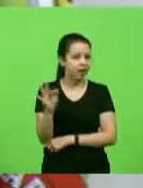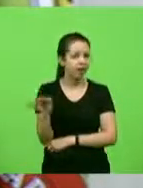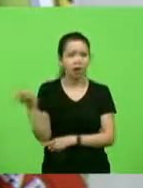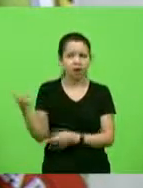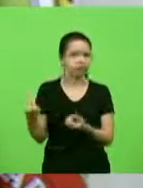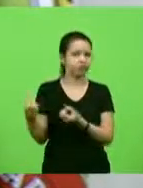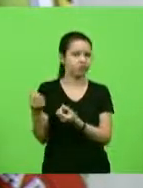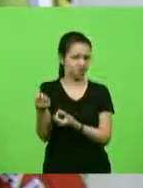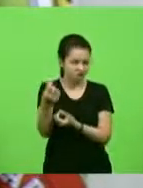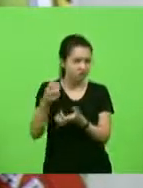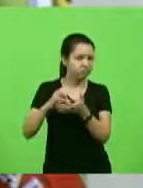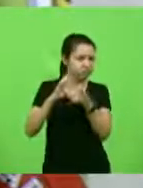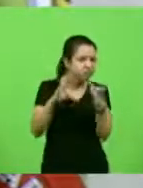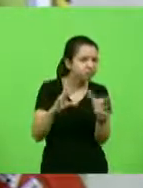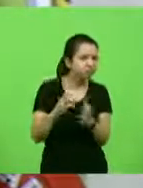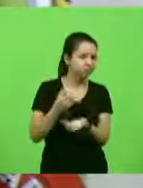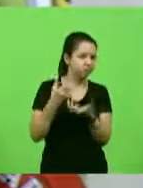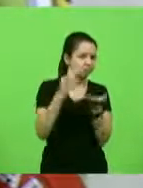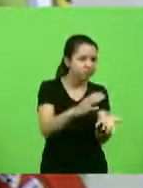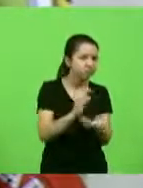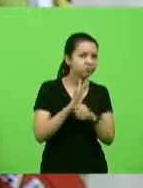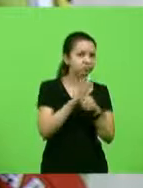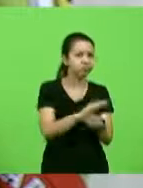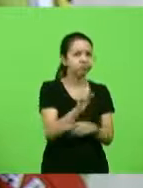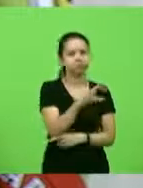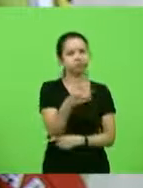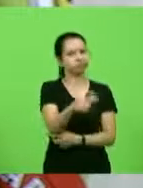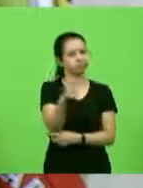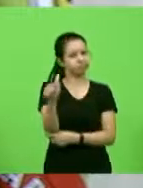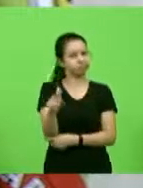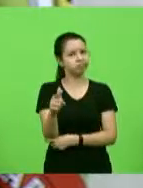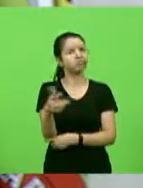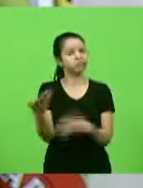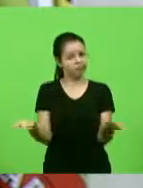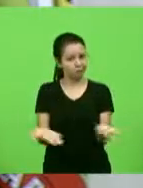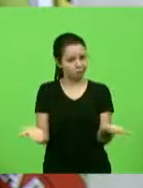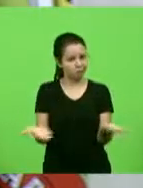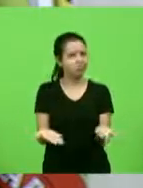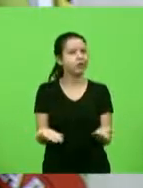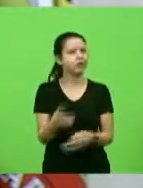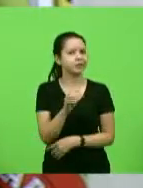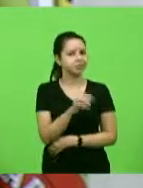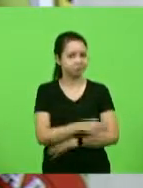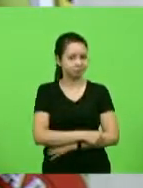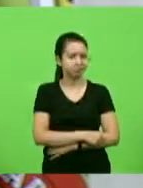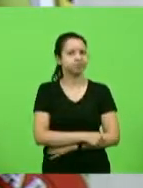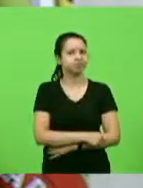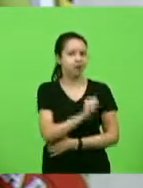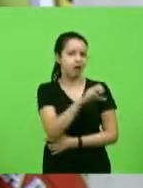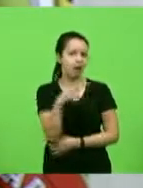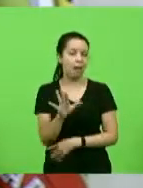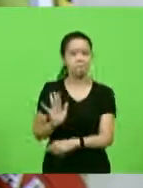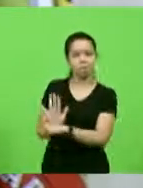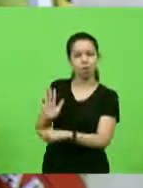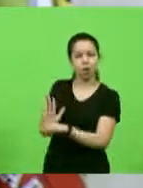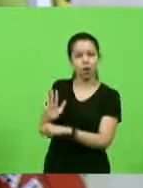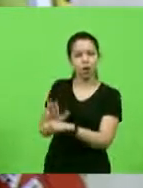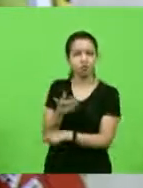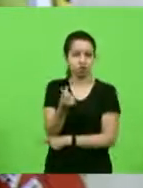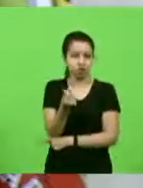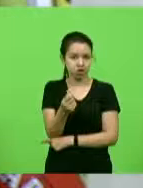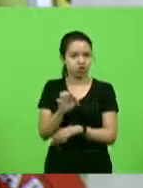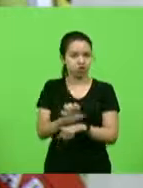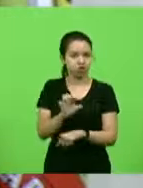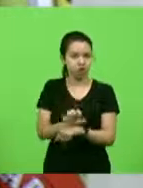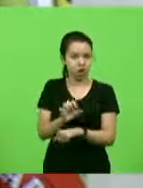para Santa Catarina. Inclusive, agora, Santa Catarina apoiando aí, Berlanda, em apoio com recurso estadual para